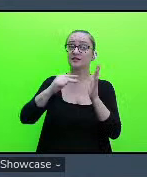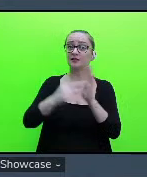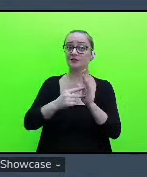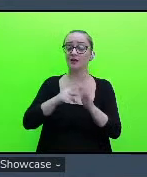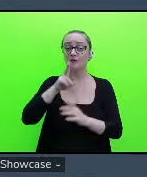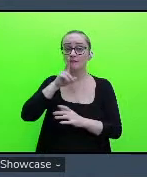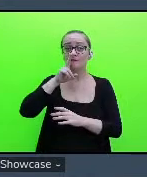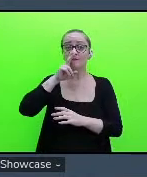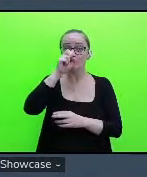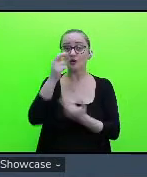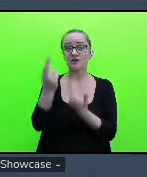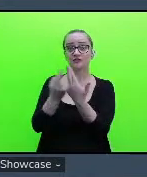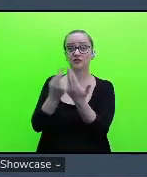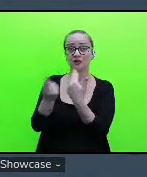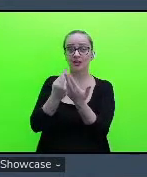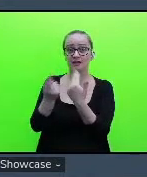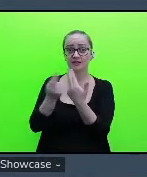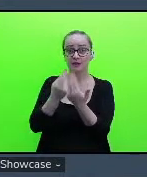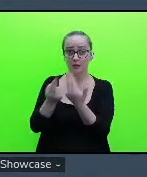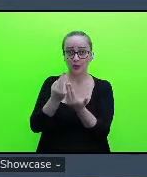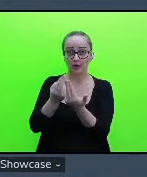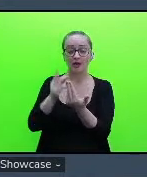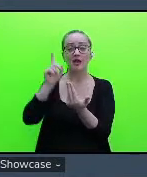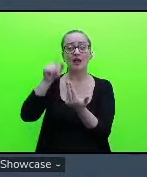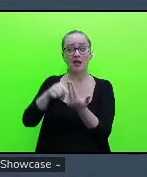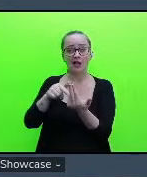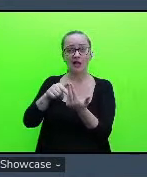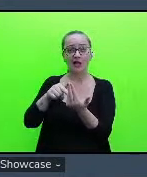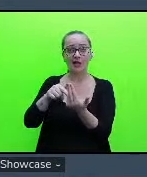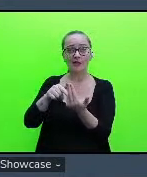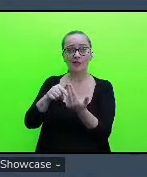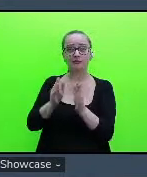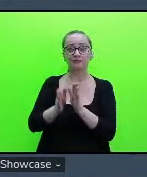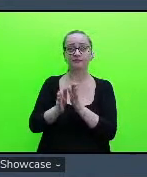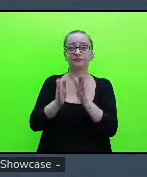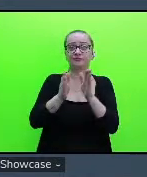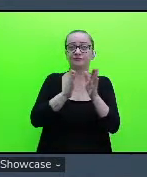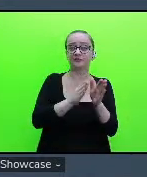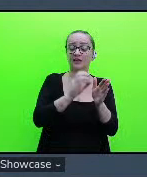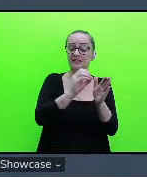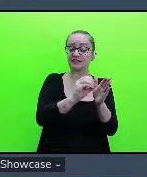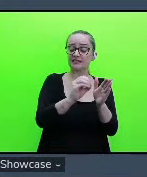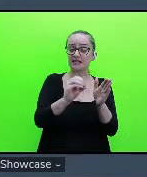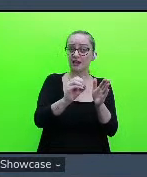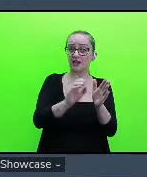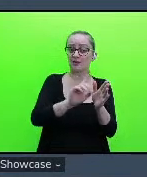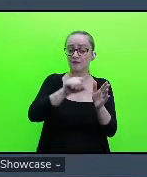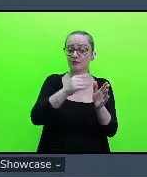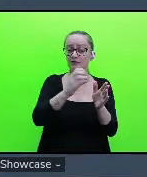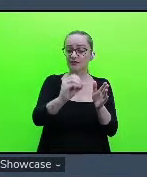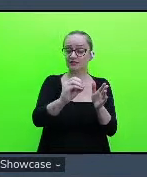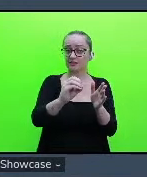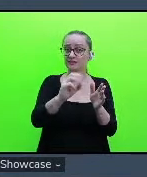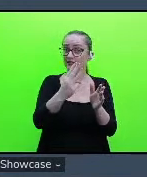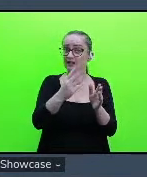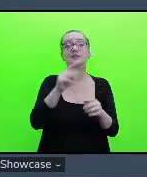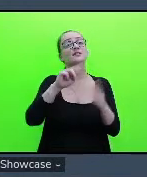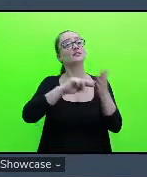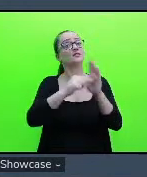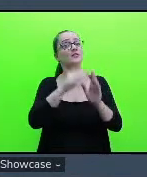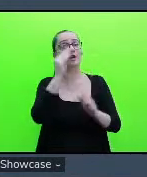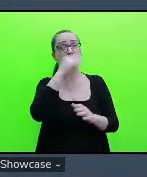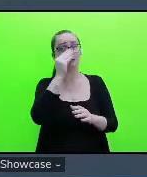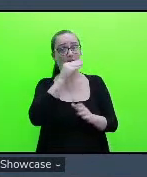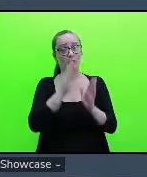correlação tem que estar de quando está de 0,3 significa fraco quando